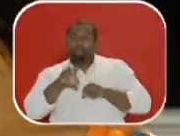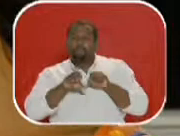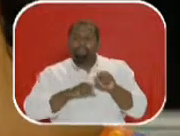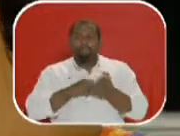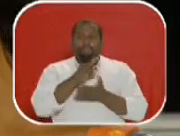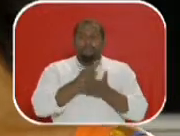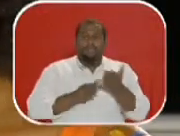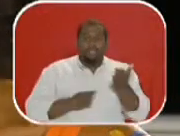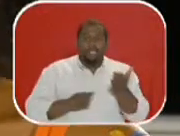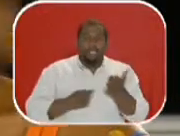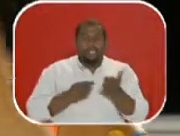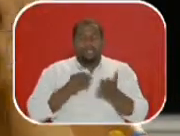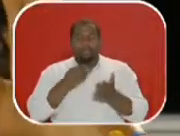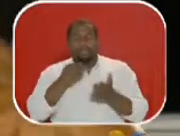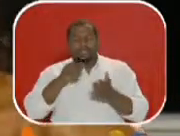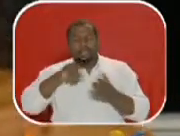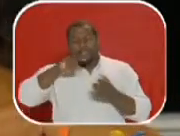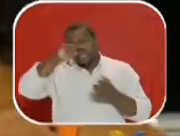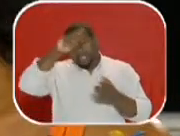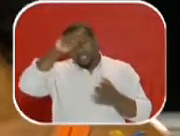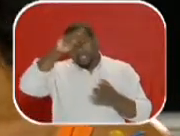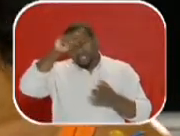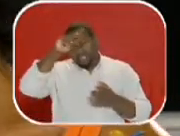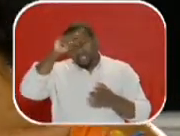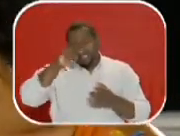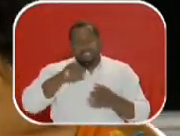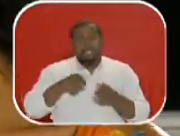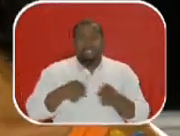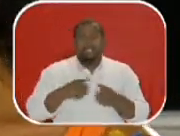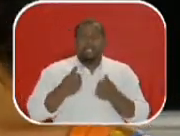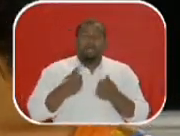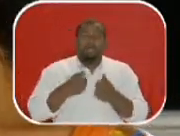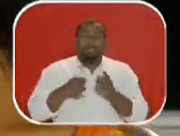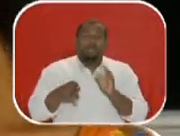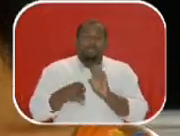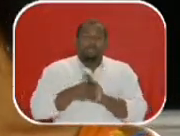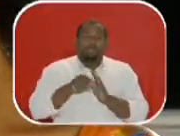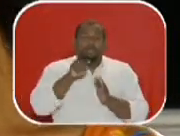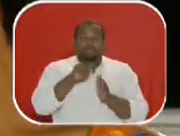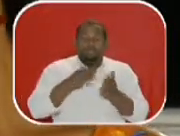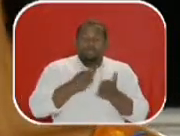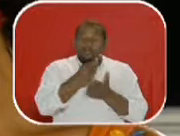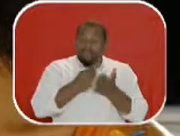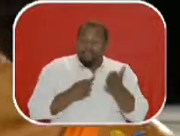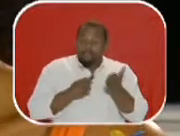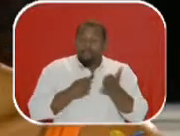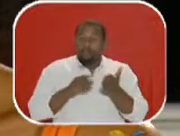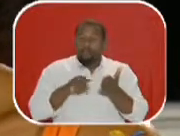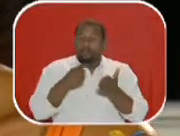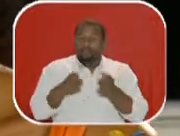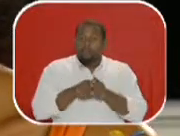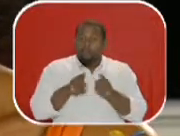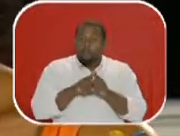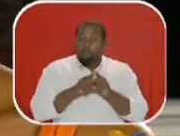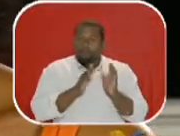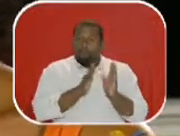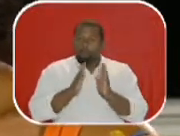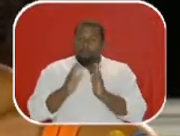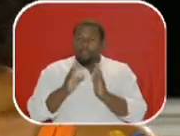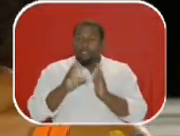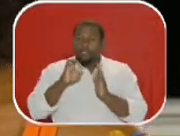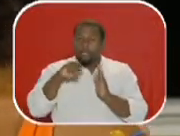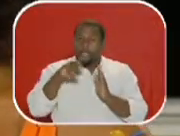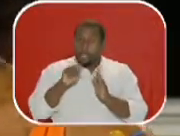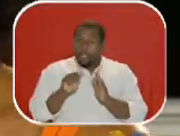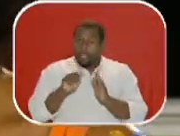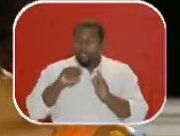do texto, de criar cenas não necessariamente com o próprio texto, mas cenas